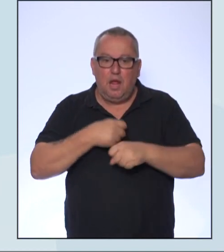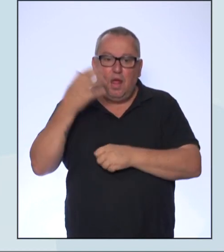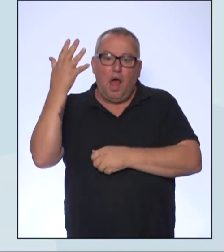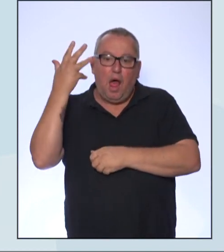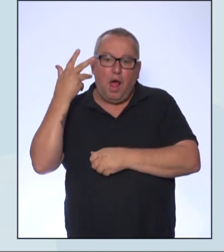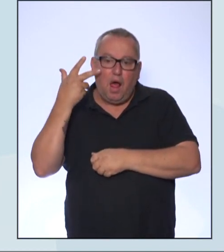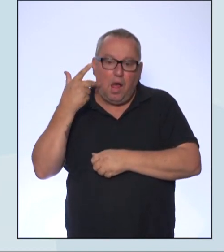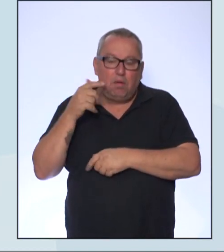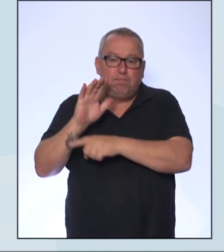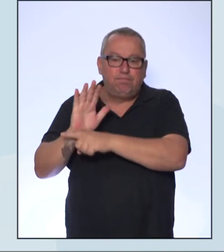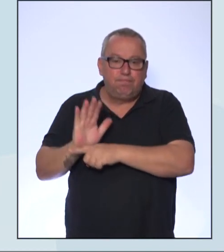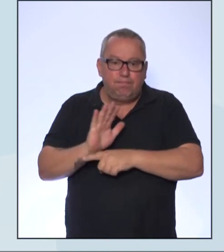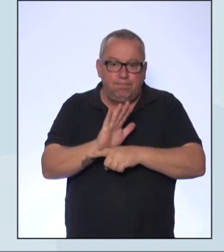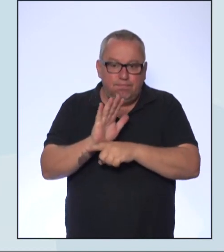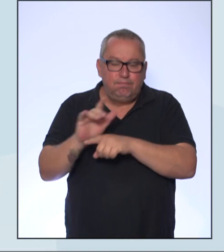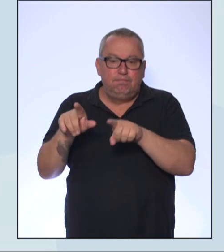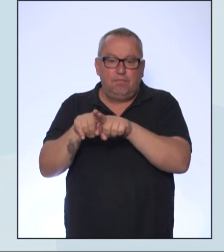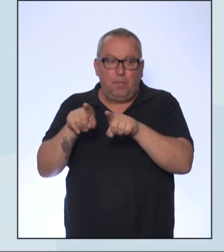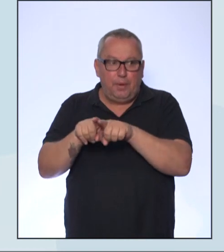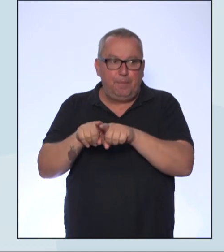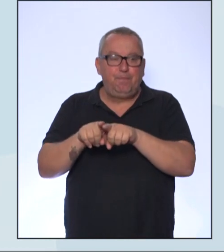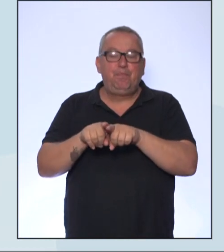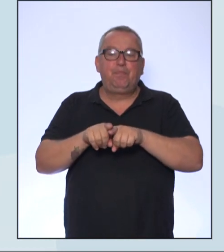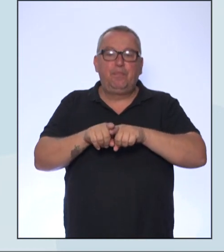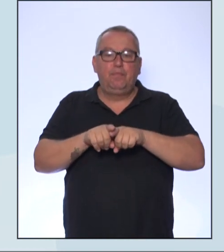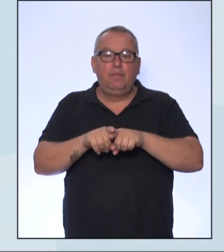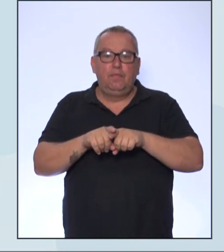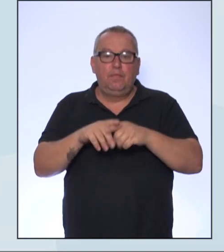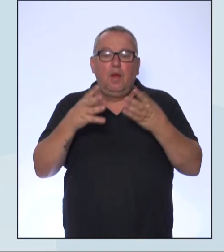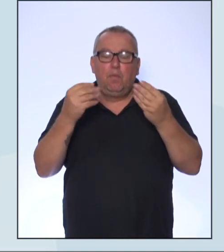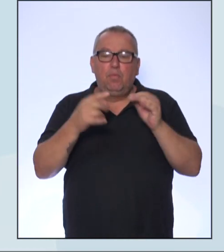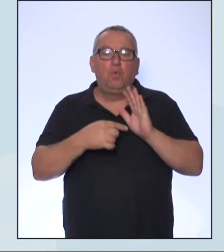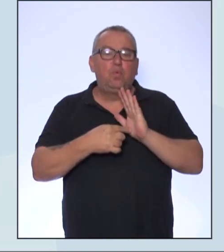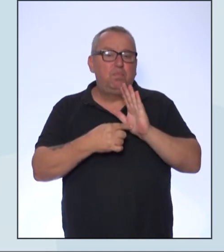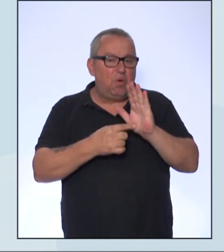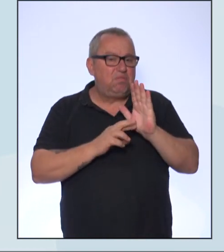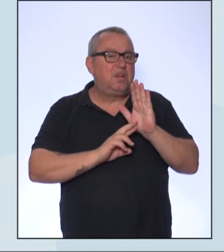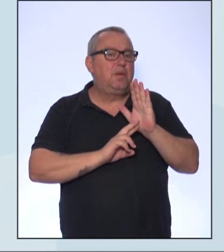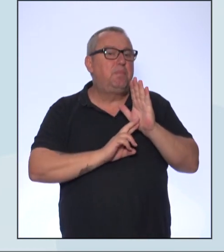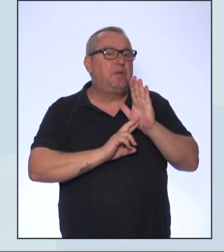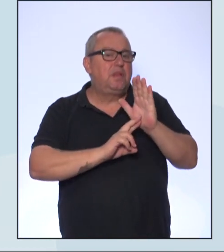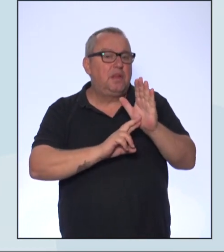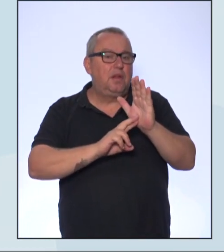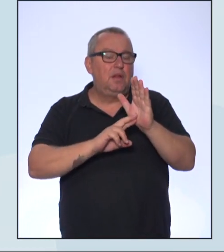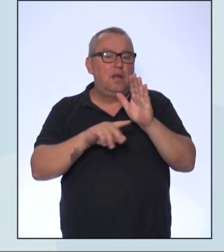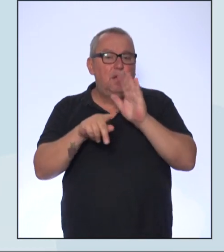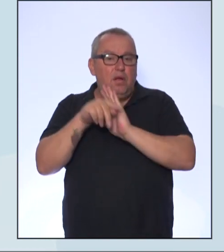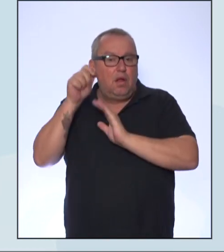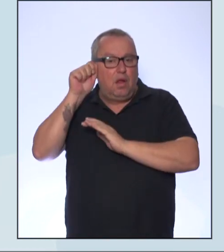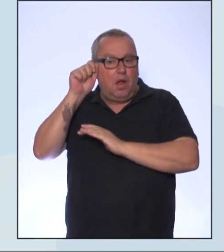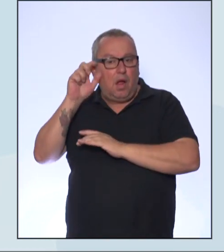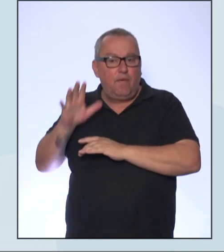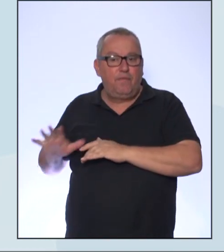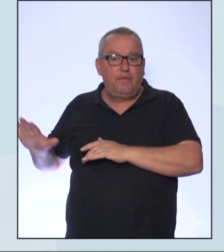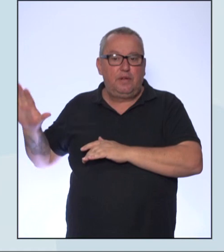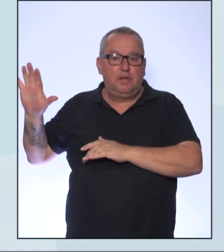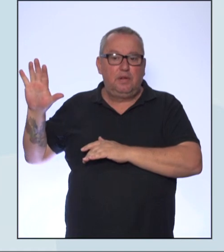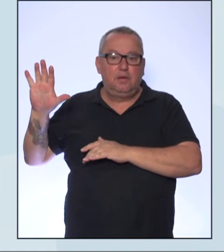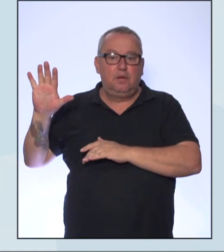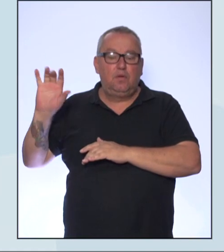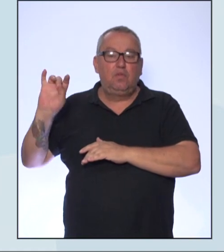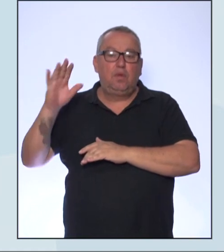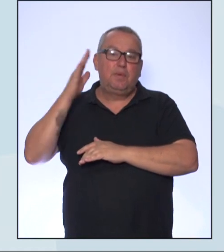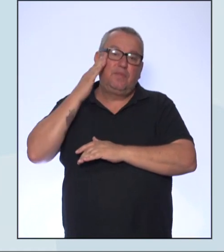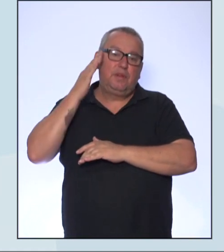ajudando também nesse deslocamento. Ele é muito representativo do continente africano. Só para vocês